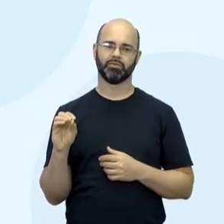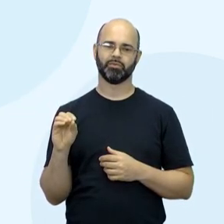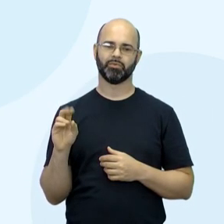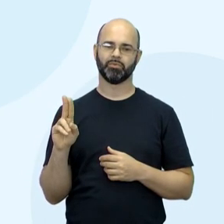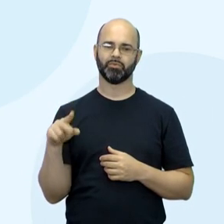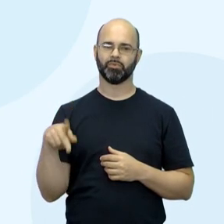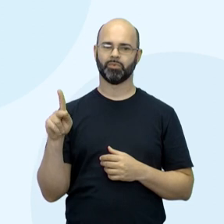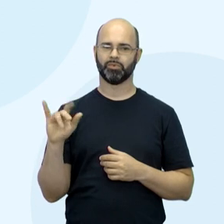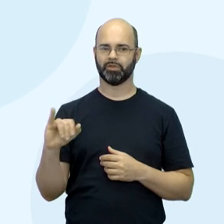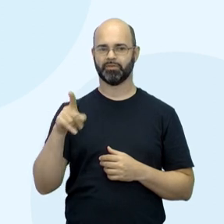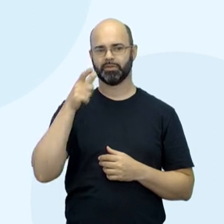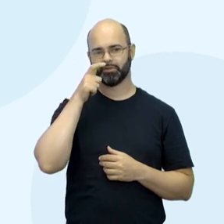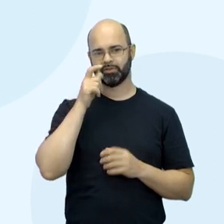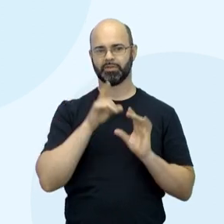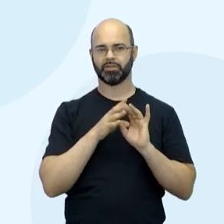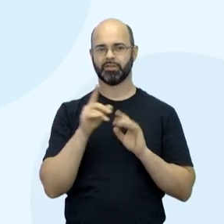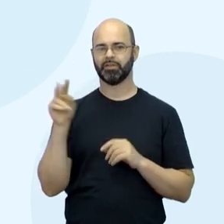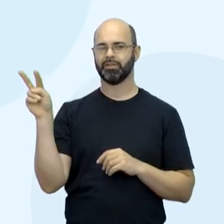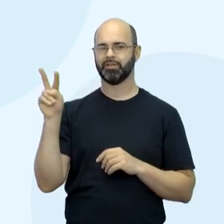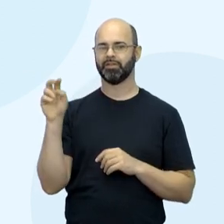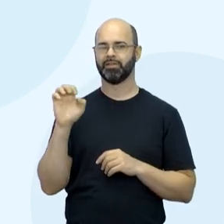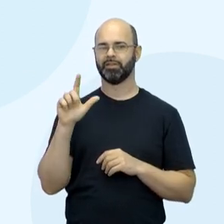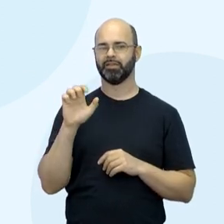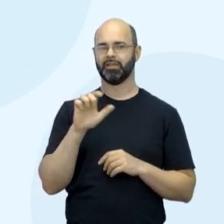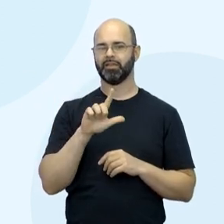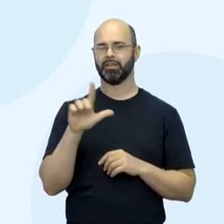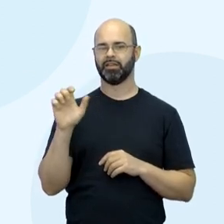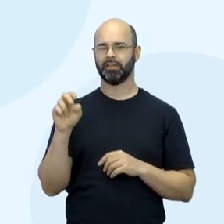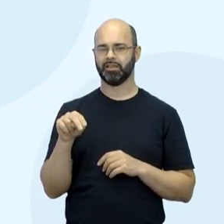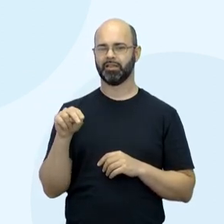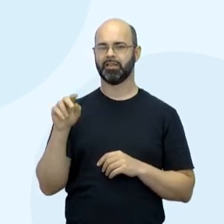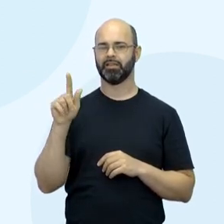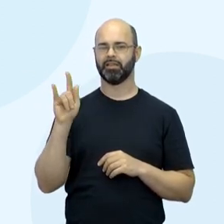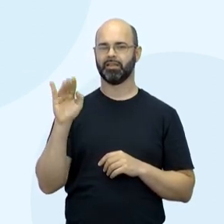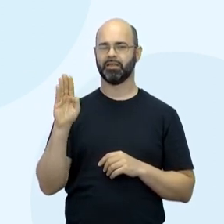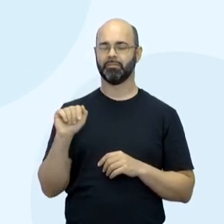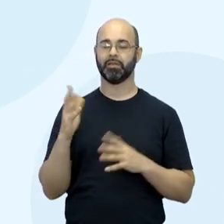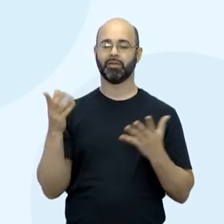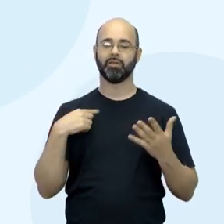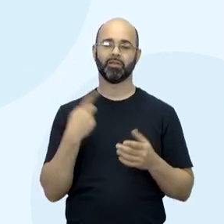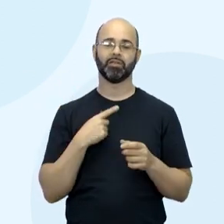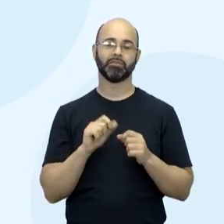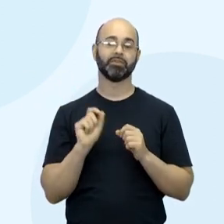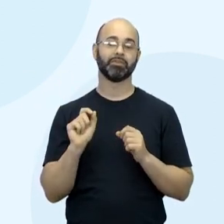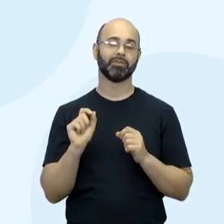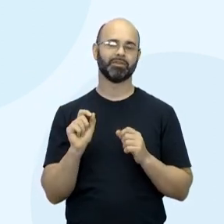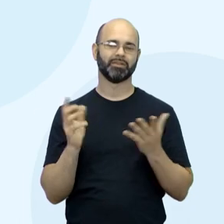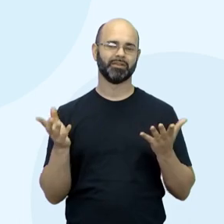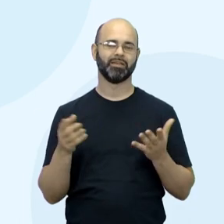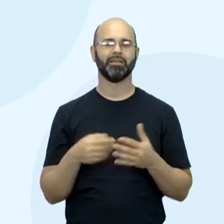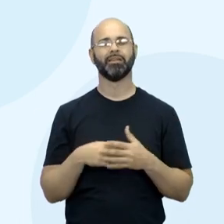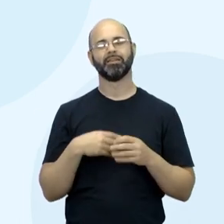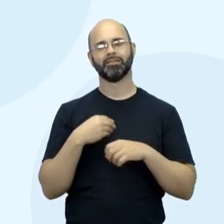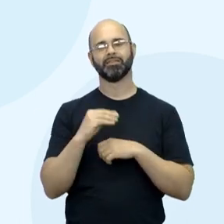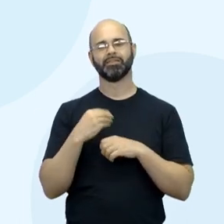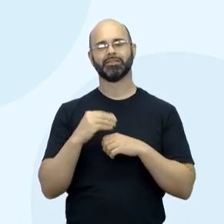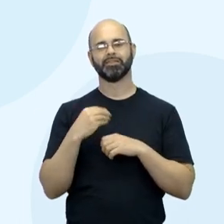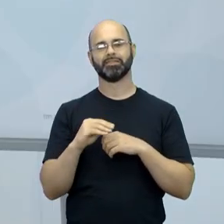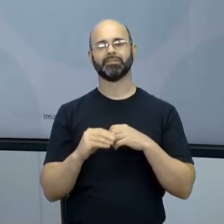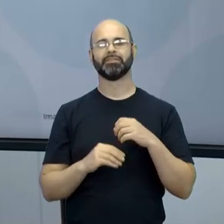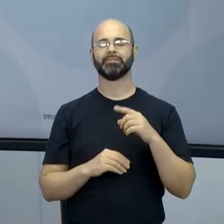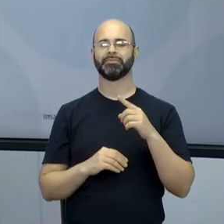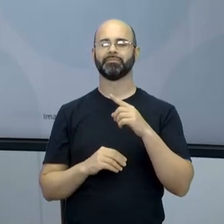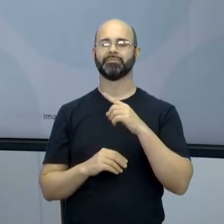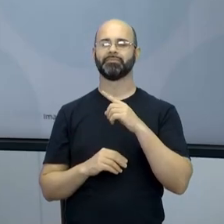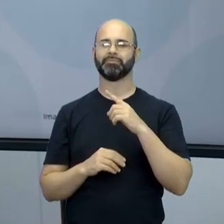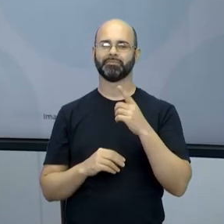Acrescenta a Filmoteca. Esse também, Yellen, Gimba e Carter Mozart. E agora faremos o quê? Vamos passear por algumas indicações, né? Boa, boa. Que estão